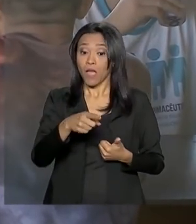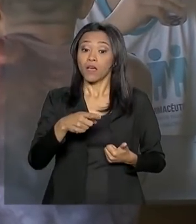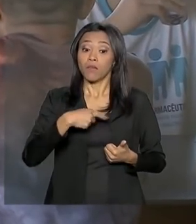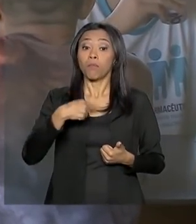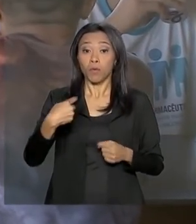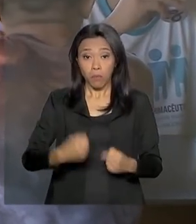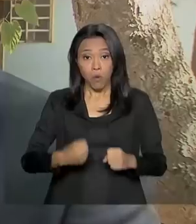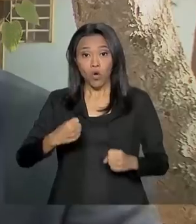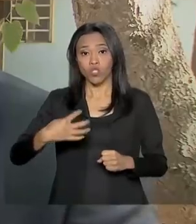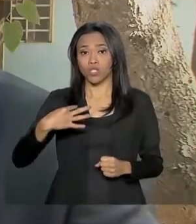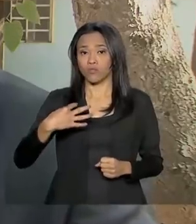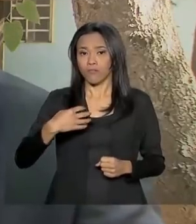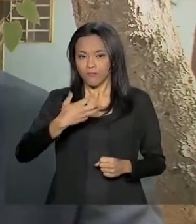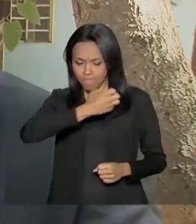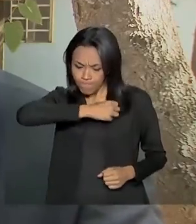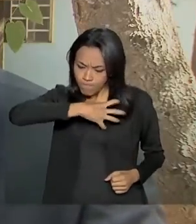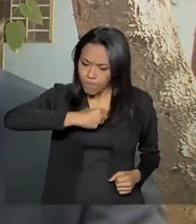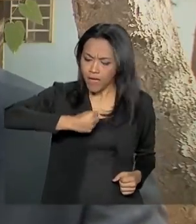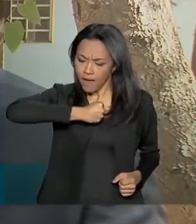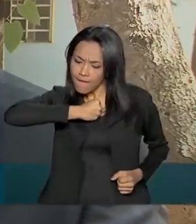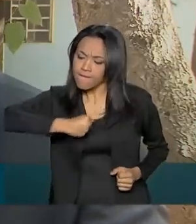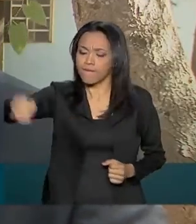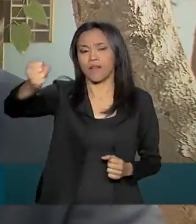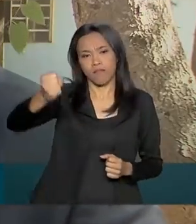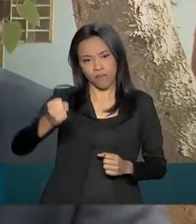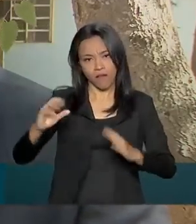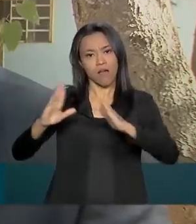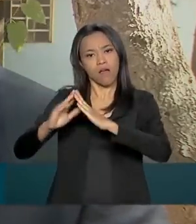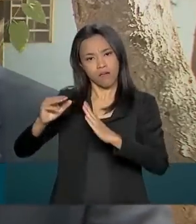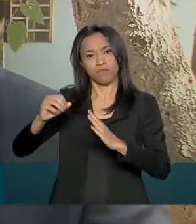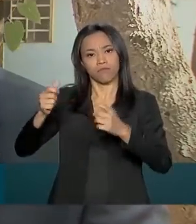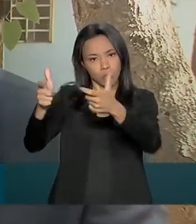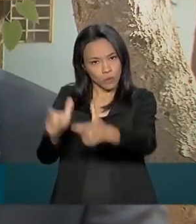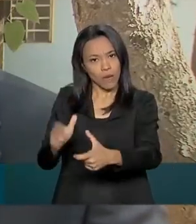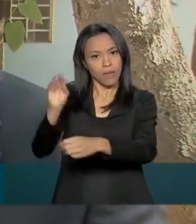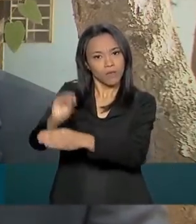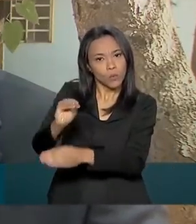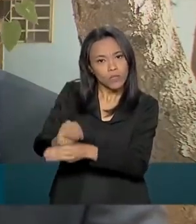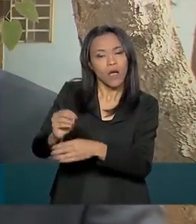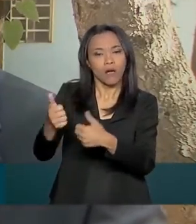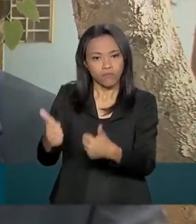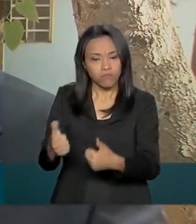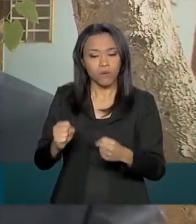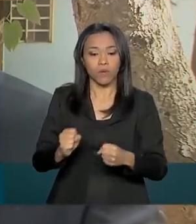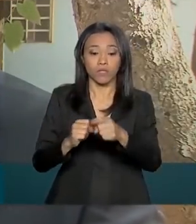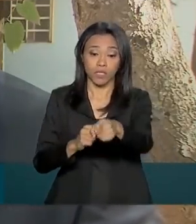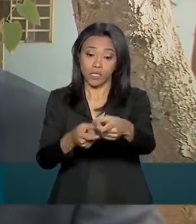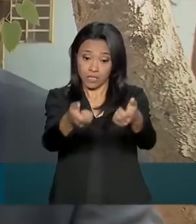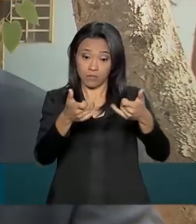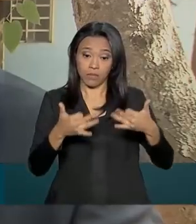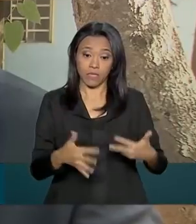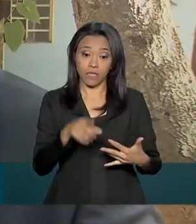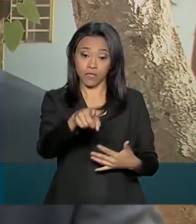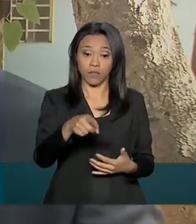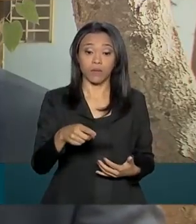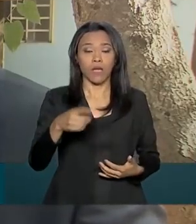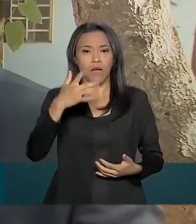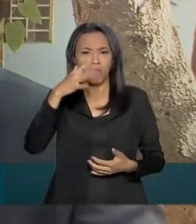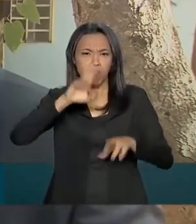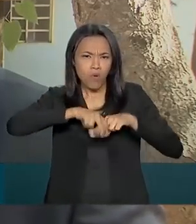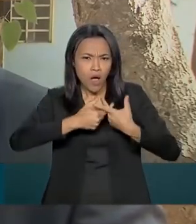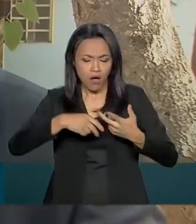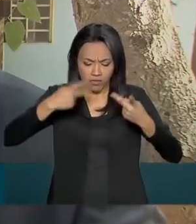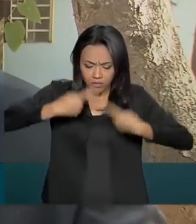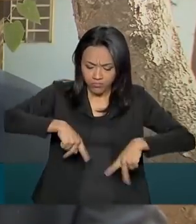involuntária. Esse tipo de abordagem terapêutica ocorre em situações em que o indivíduo, por conta do seu quadro